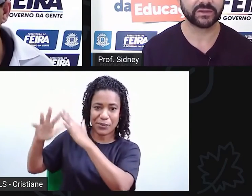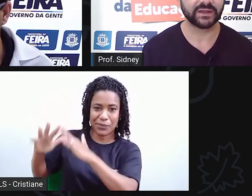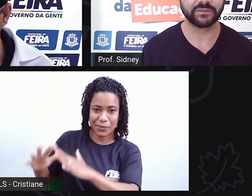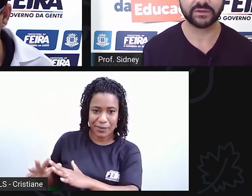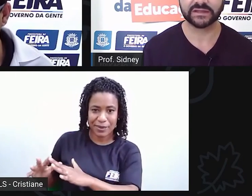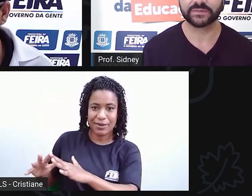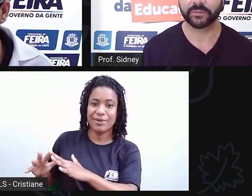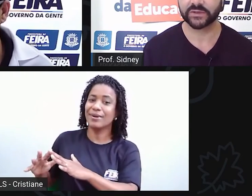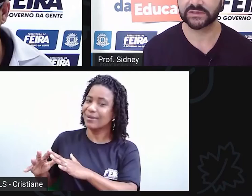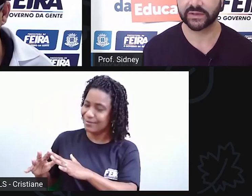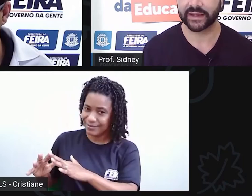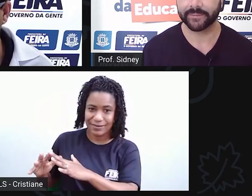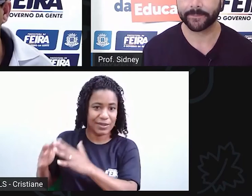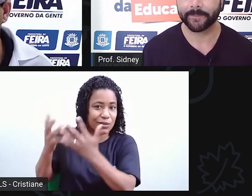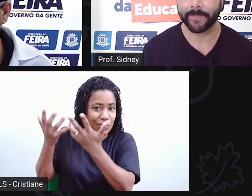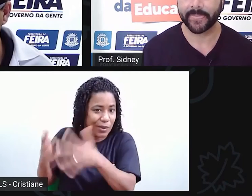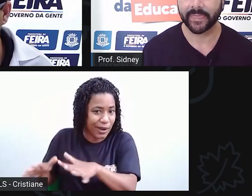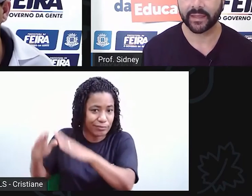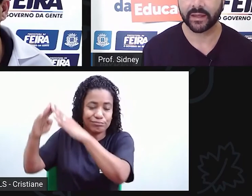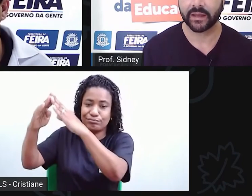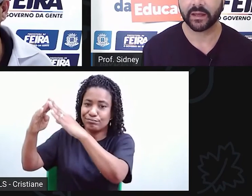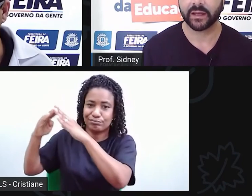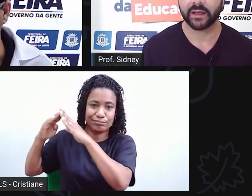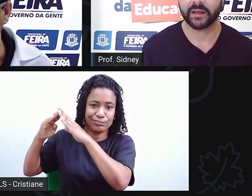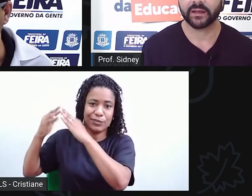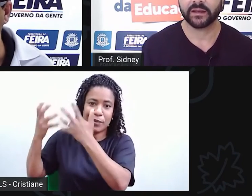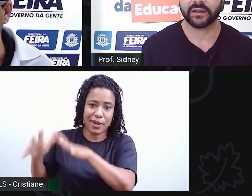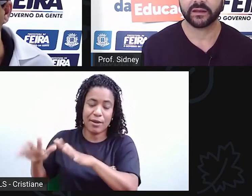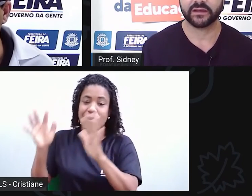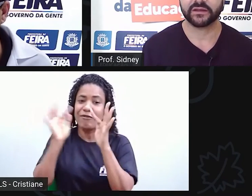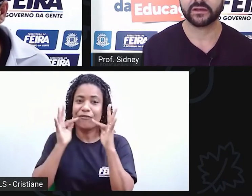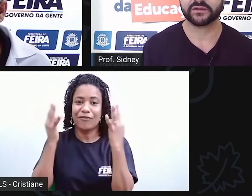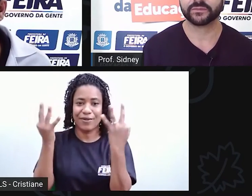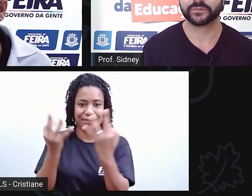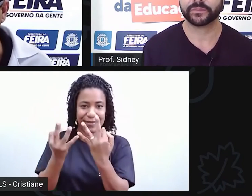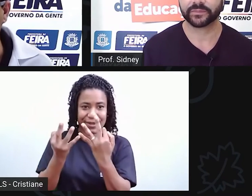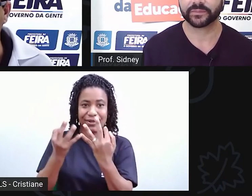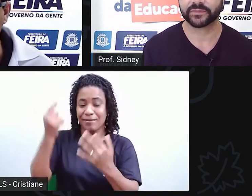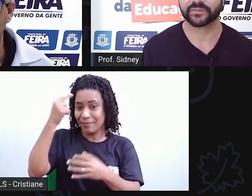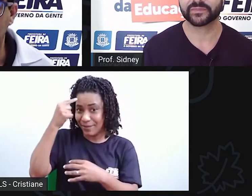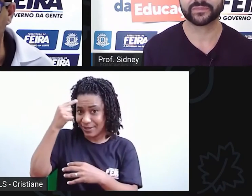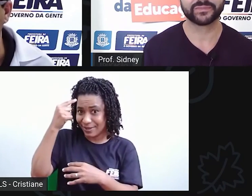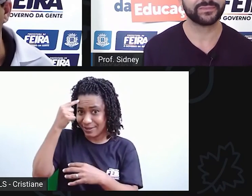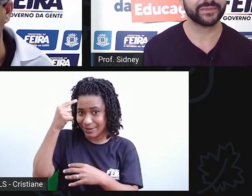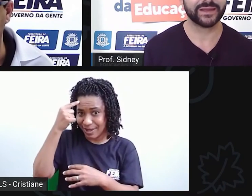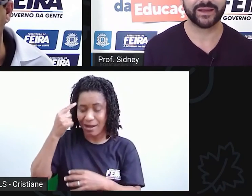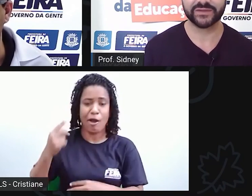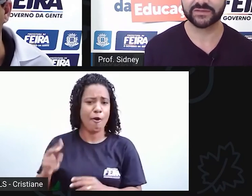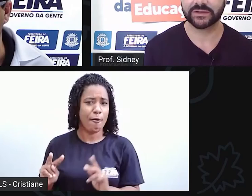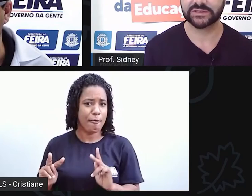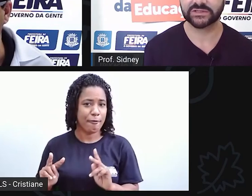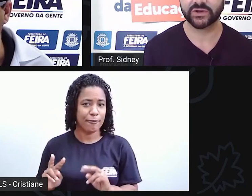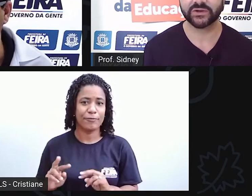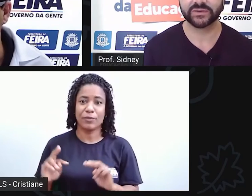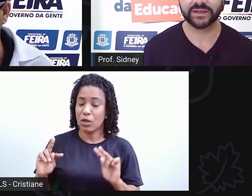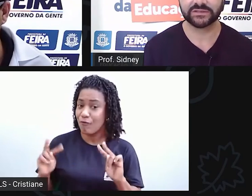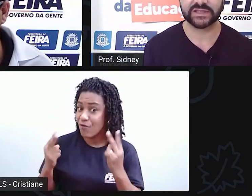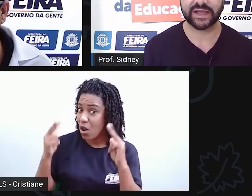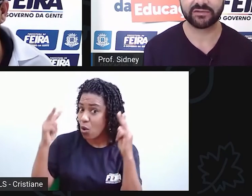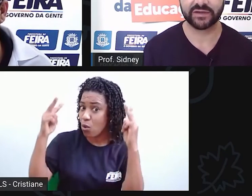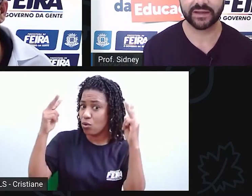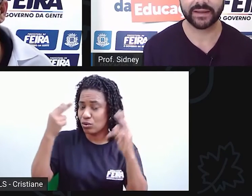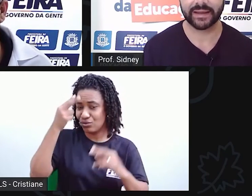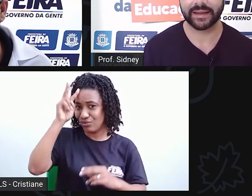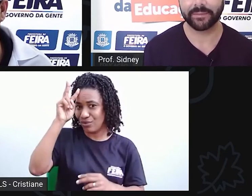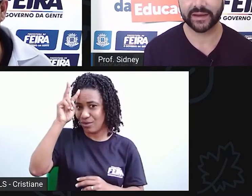o valor que ele pudesse proporcionar. O valor histórico, né, moço? Não, esse valor histórico não